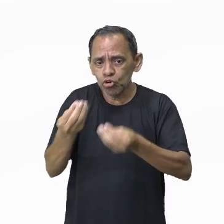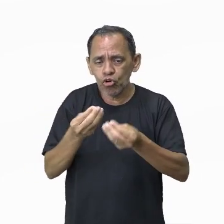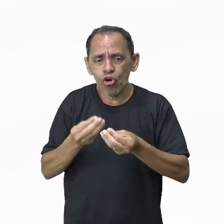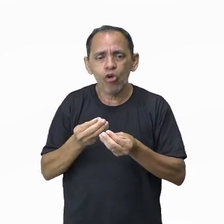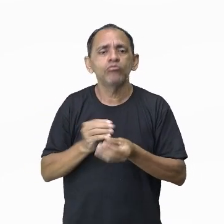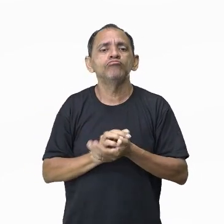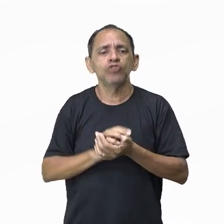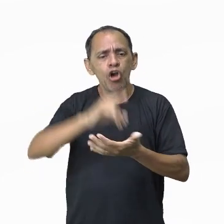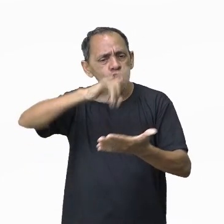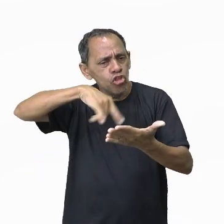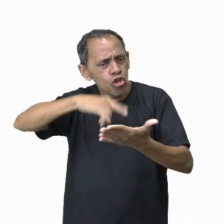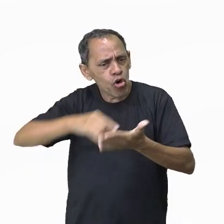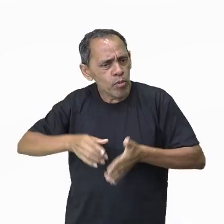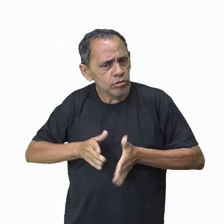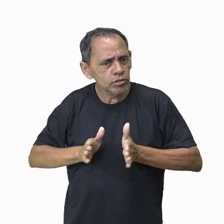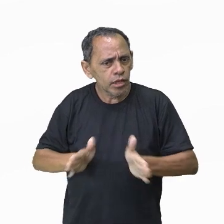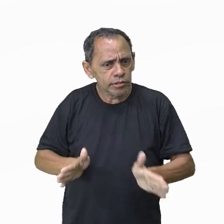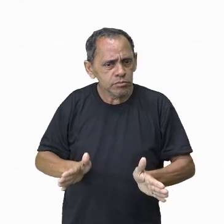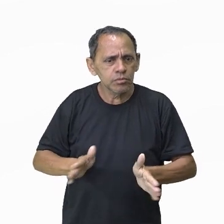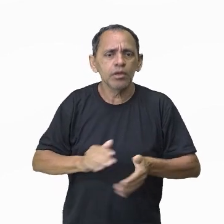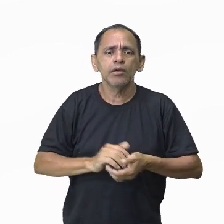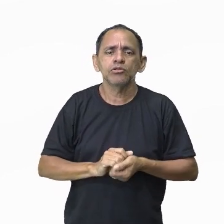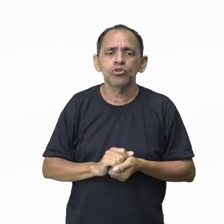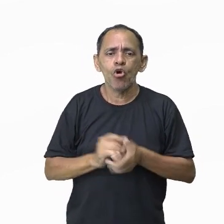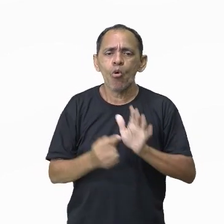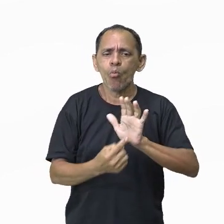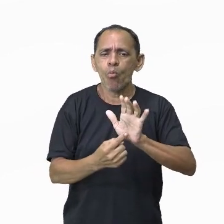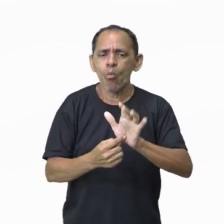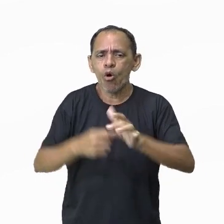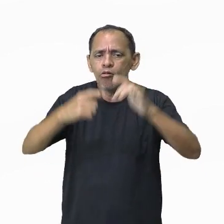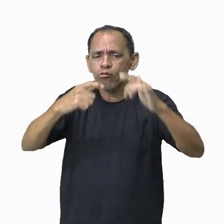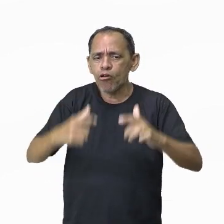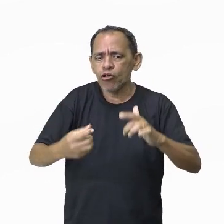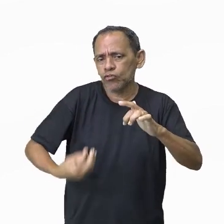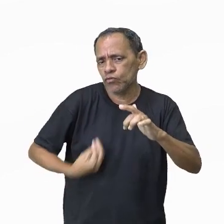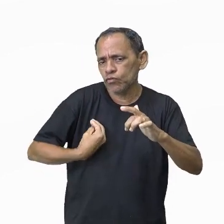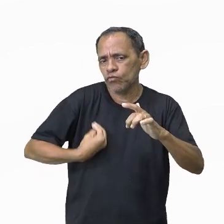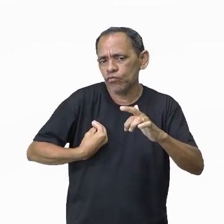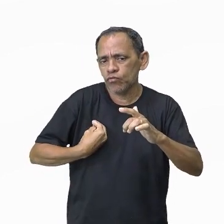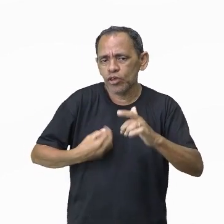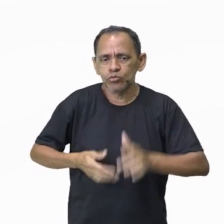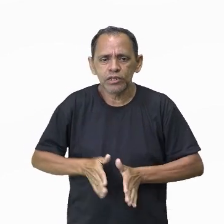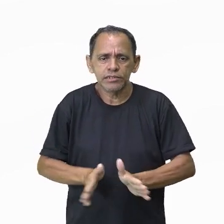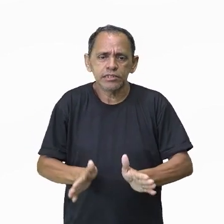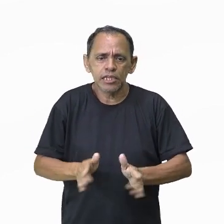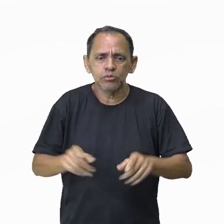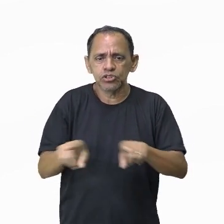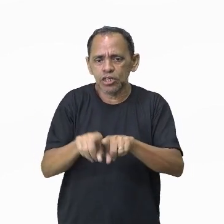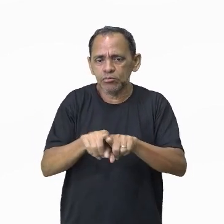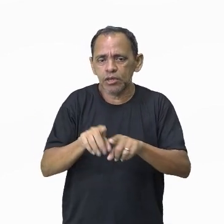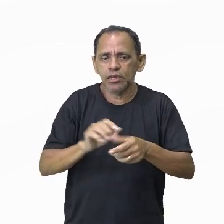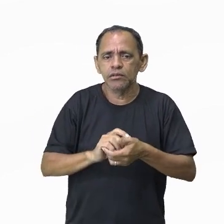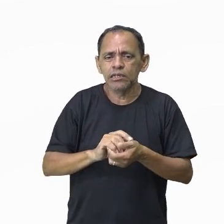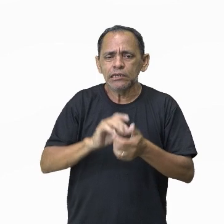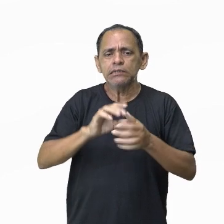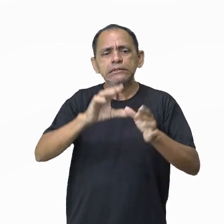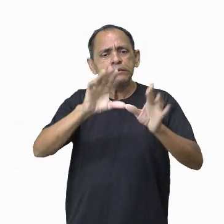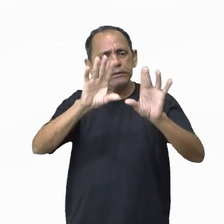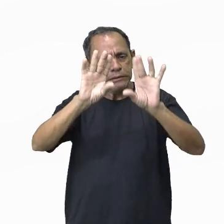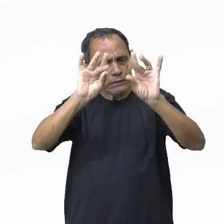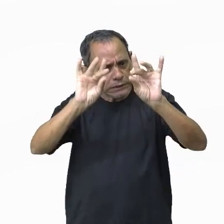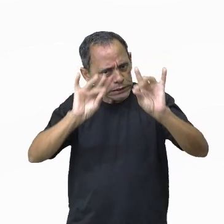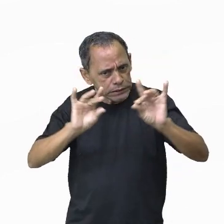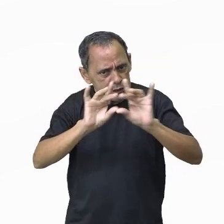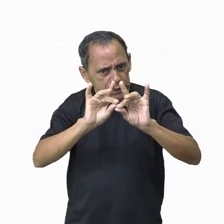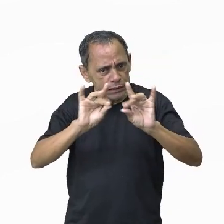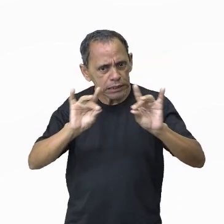nascimento, que mostra ali o local onde nós nascemos, mostra alguns detalhes de